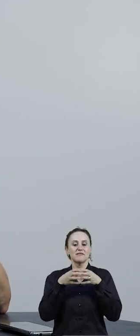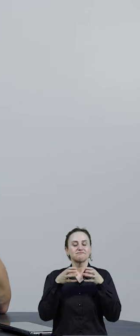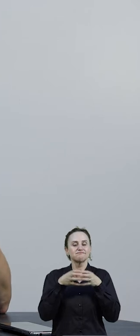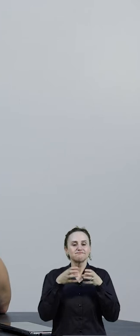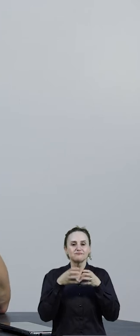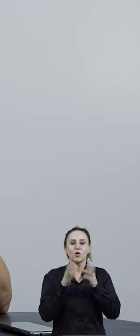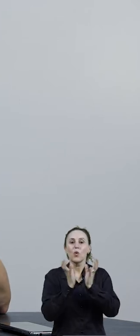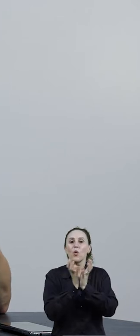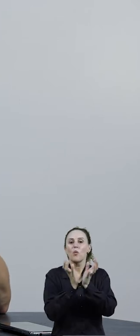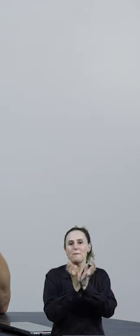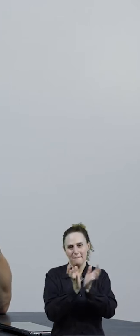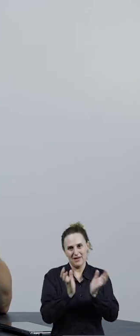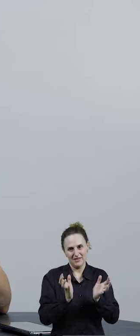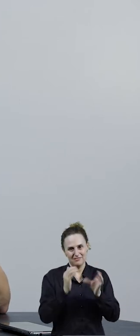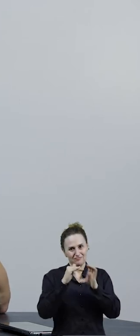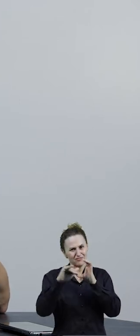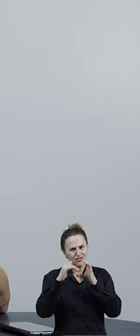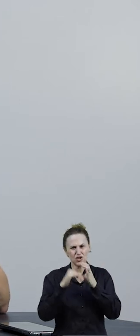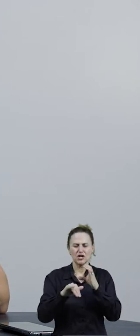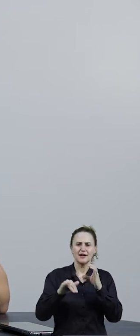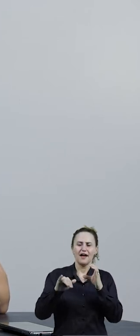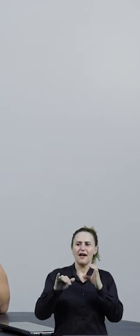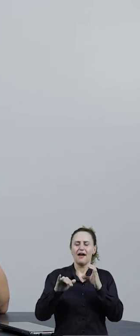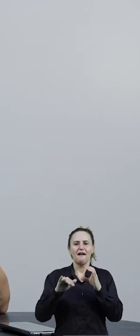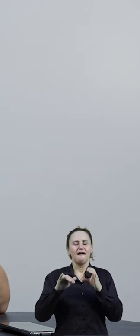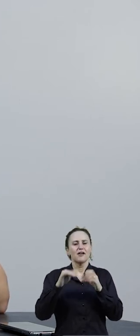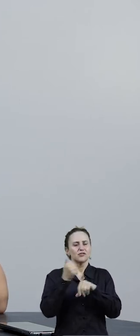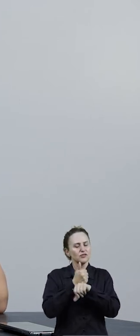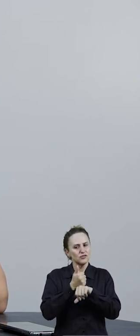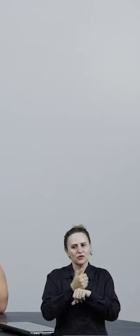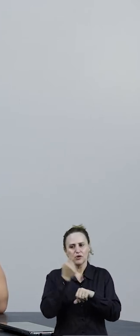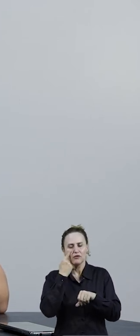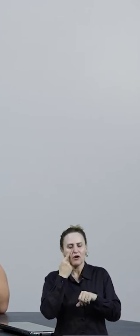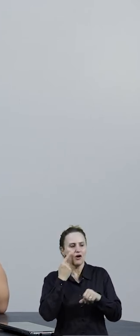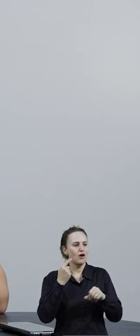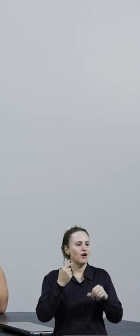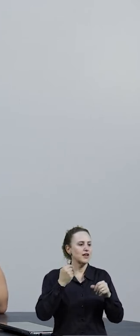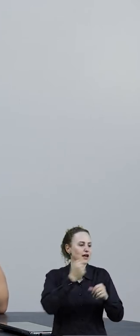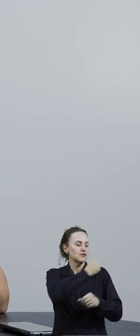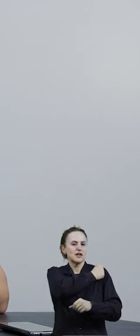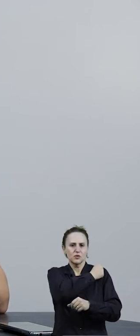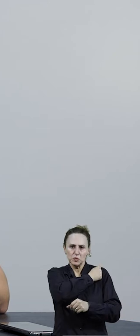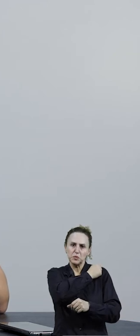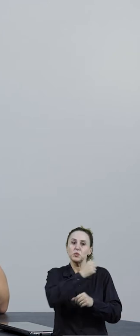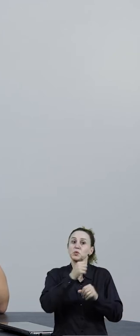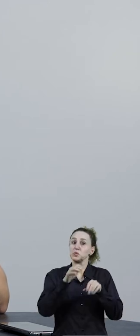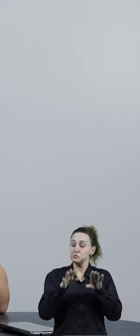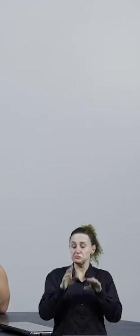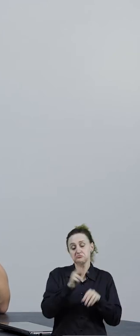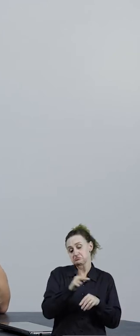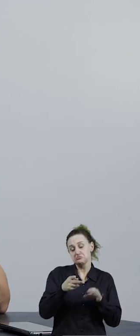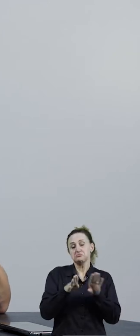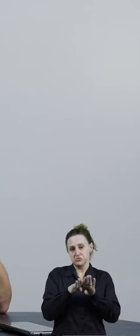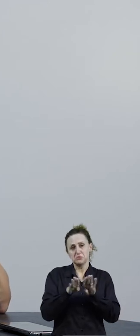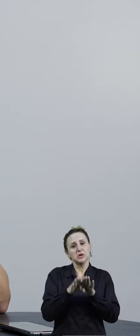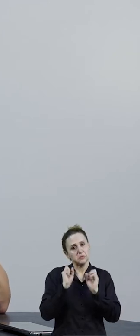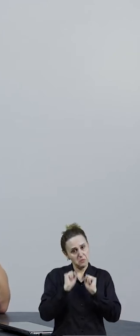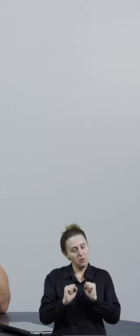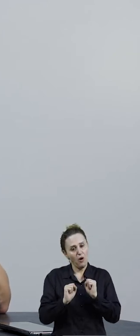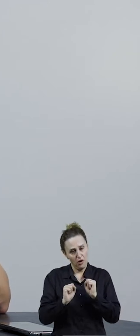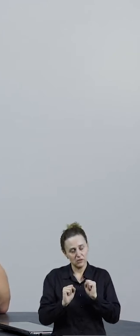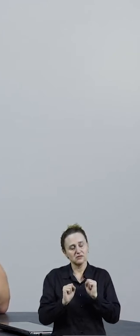marque um horário e explique melhor, revise isso com vocês. Eu também posso tirar dúvidas sobre isso, a gente pode até fazer um junto, um